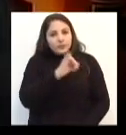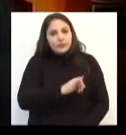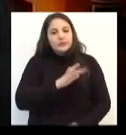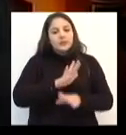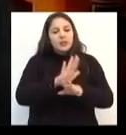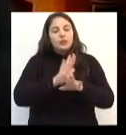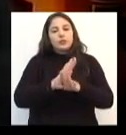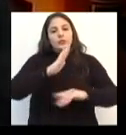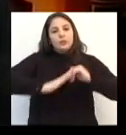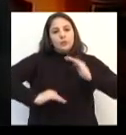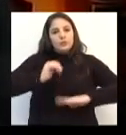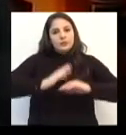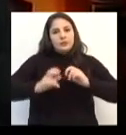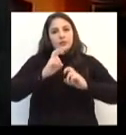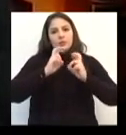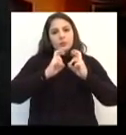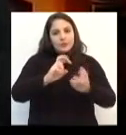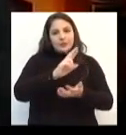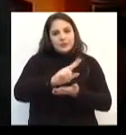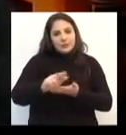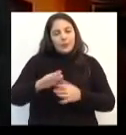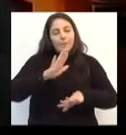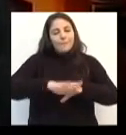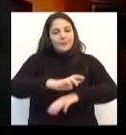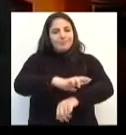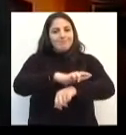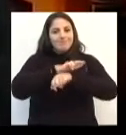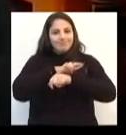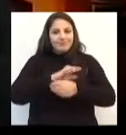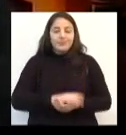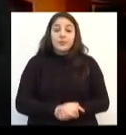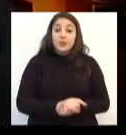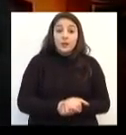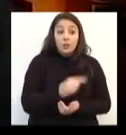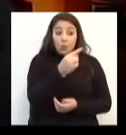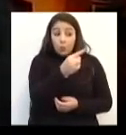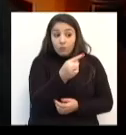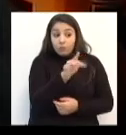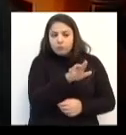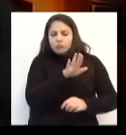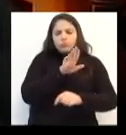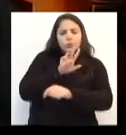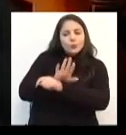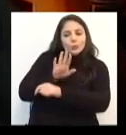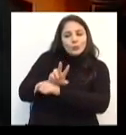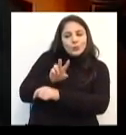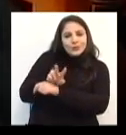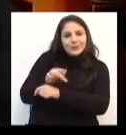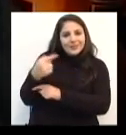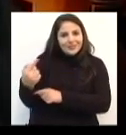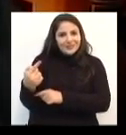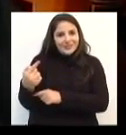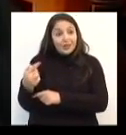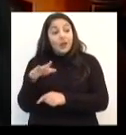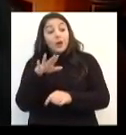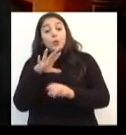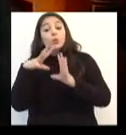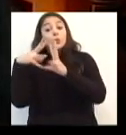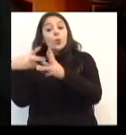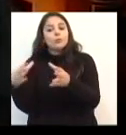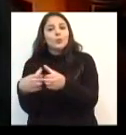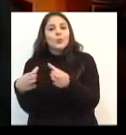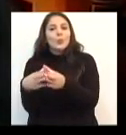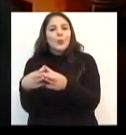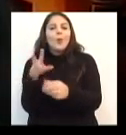construção de um trânsito mais seguro. Um cuida do outro, todos cuidam do trânsito